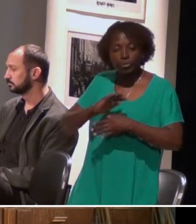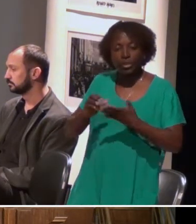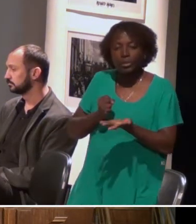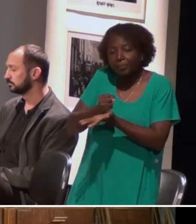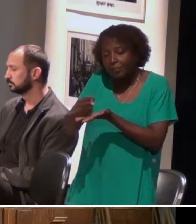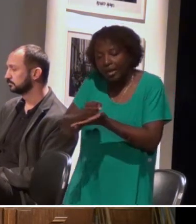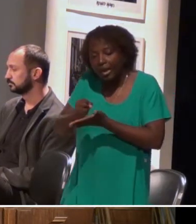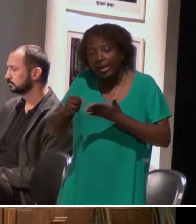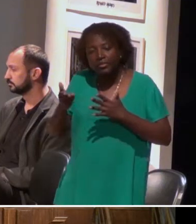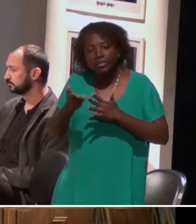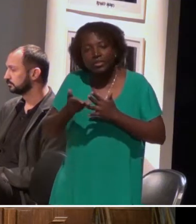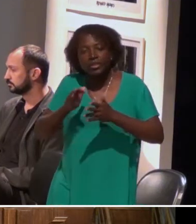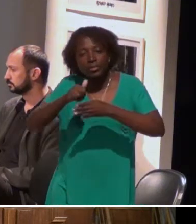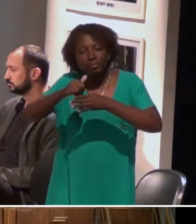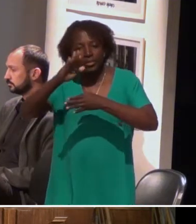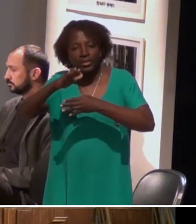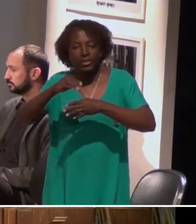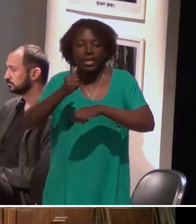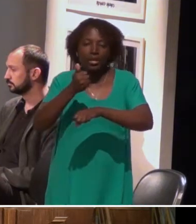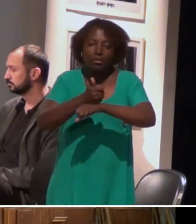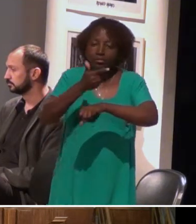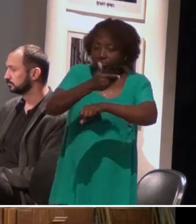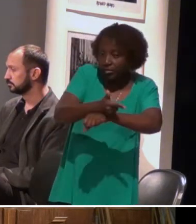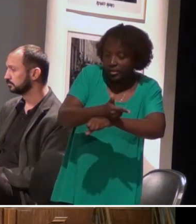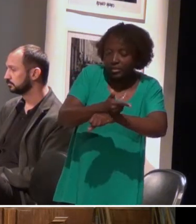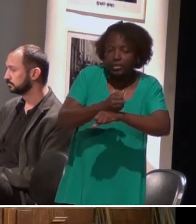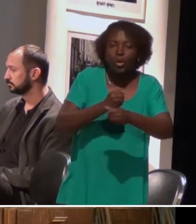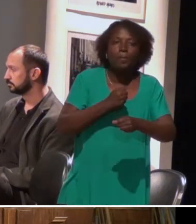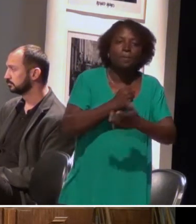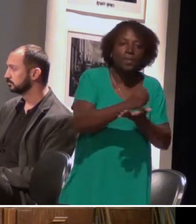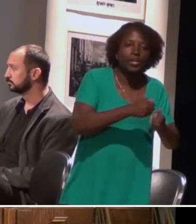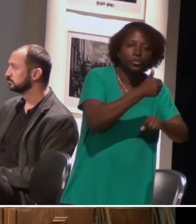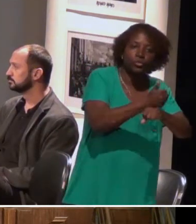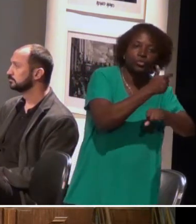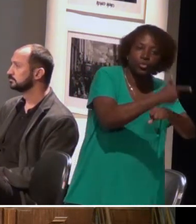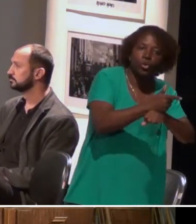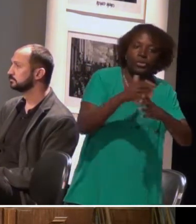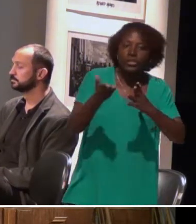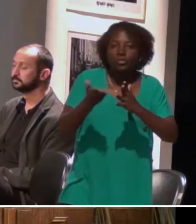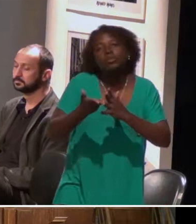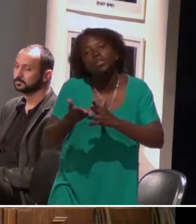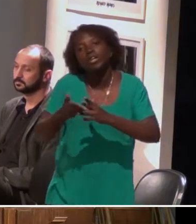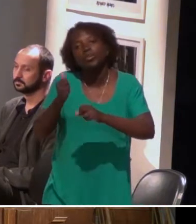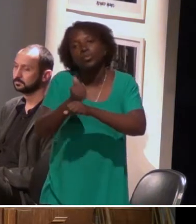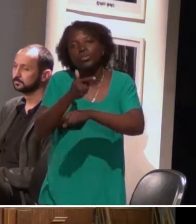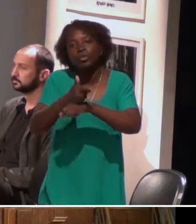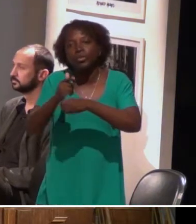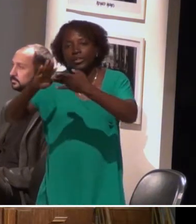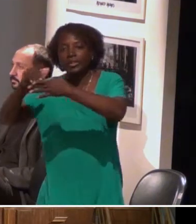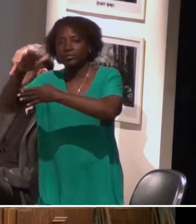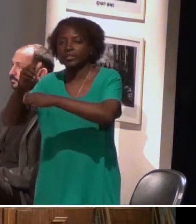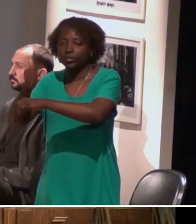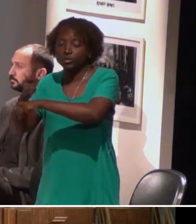básico, intermediário e avançado em dois níveis, então, sempre vai ter o básico 1 e 2, intermediário 1 e 2, avançado 1 e 2. Então, para